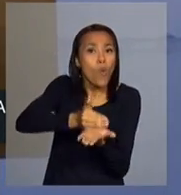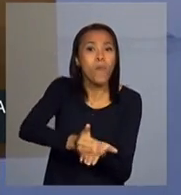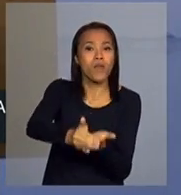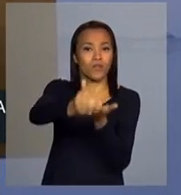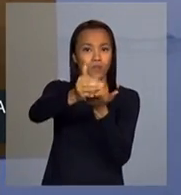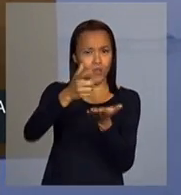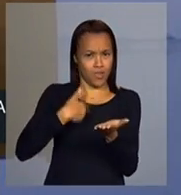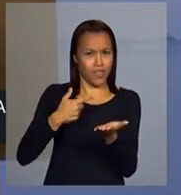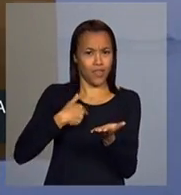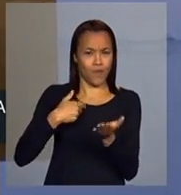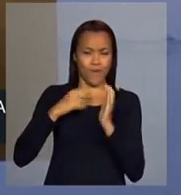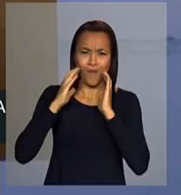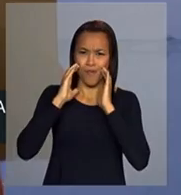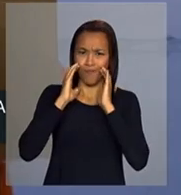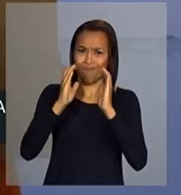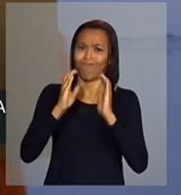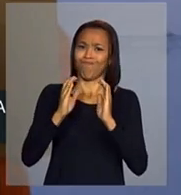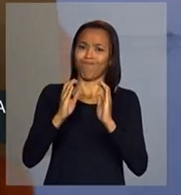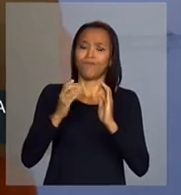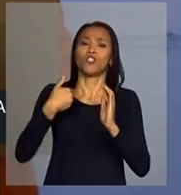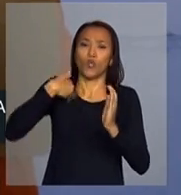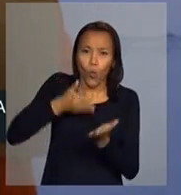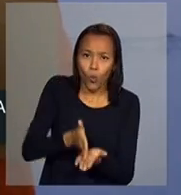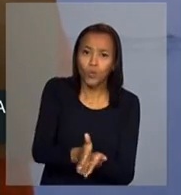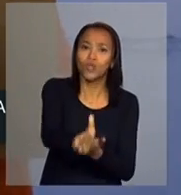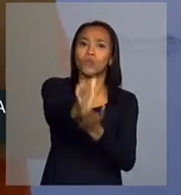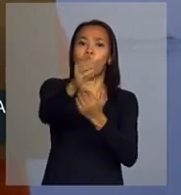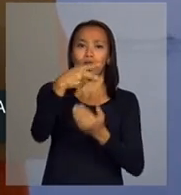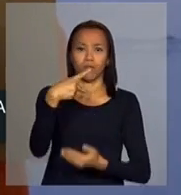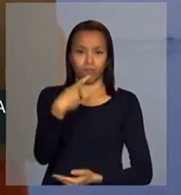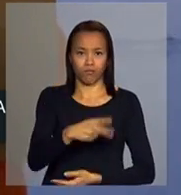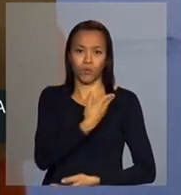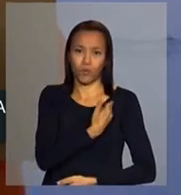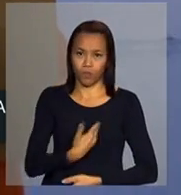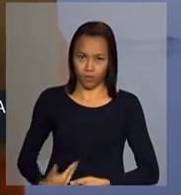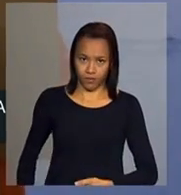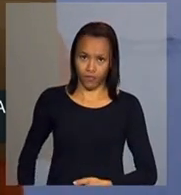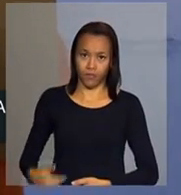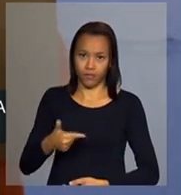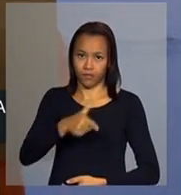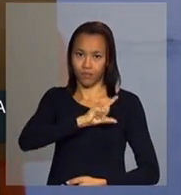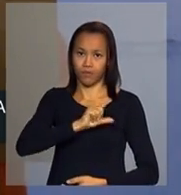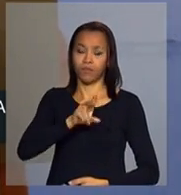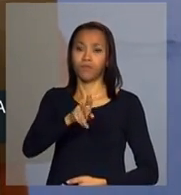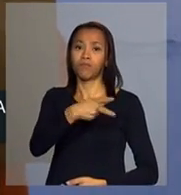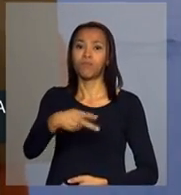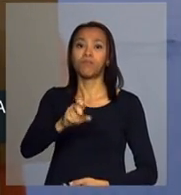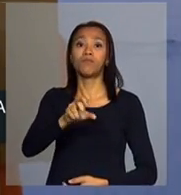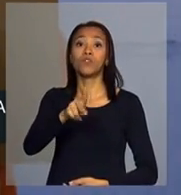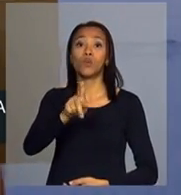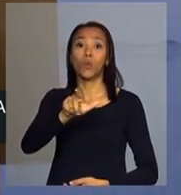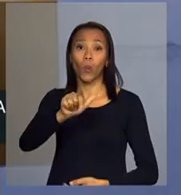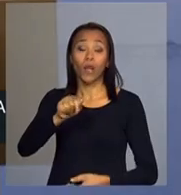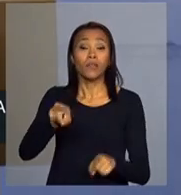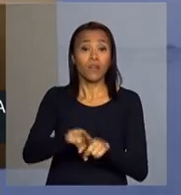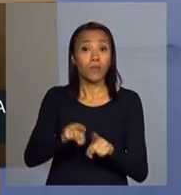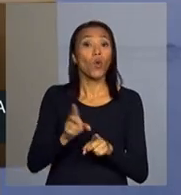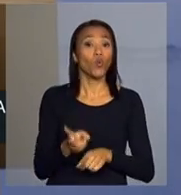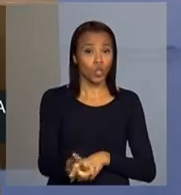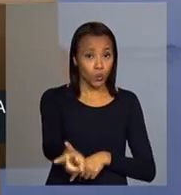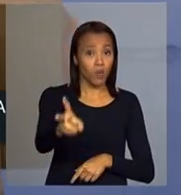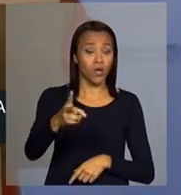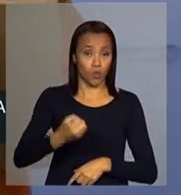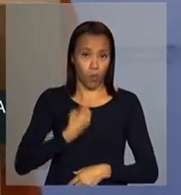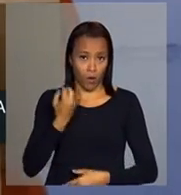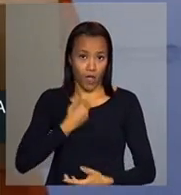a honra de ter continuado. E depois o Ariano, refletindo sobre